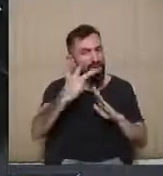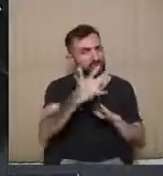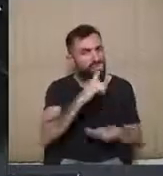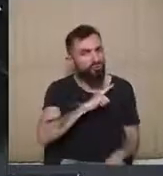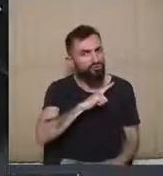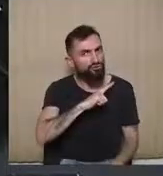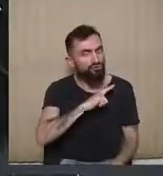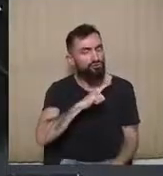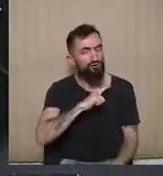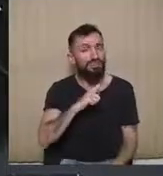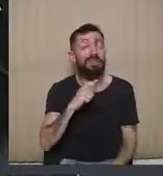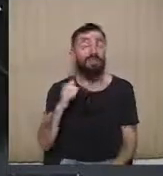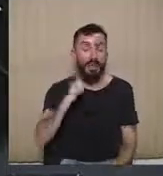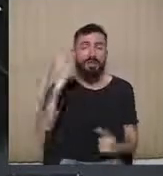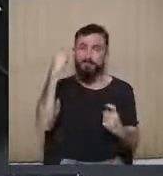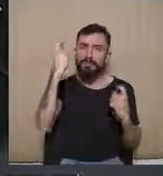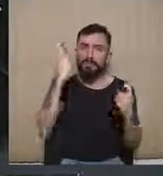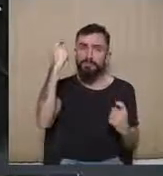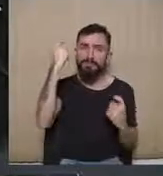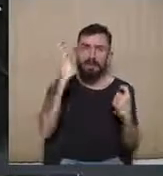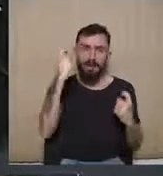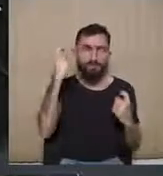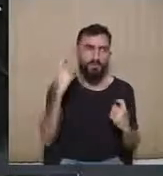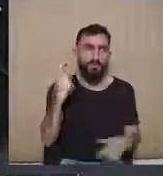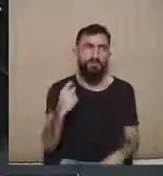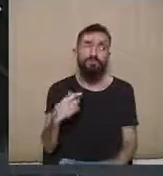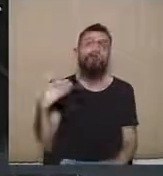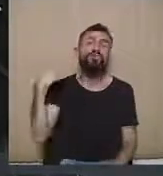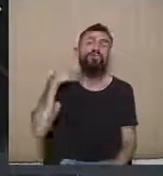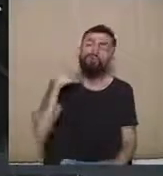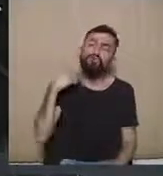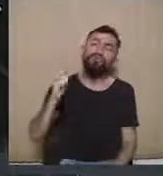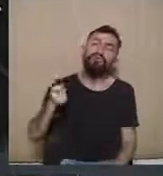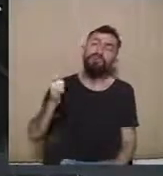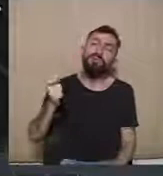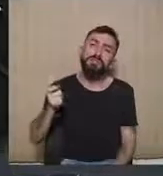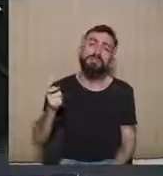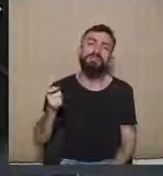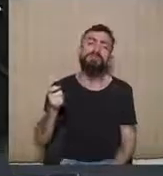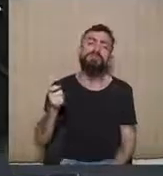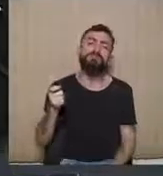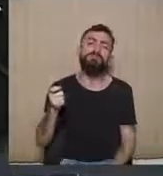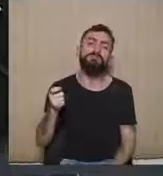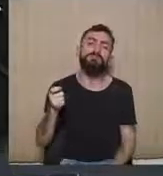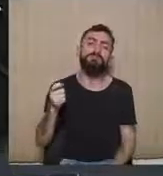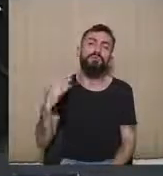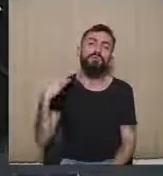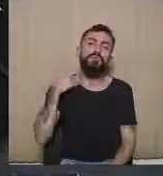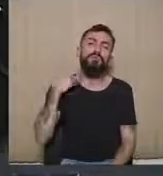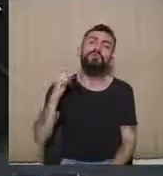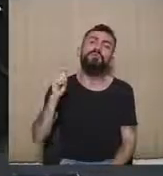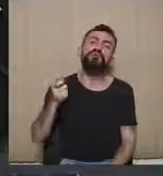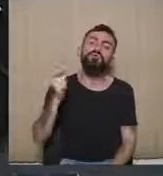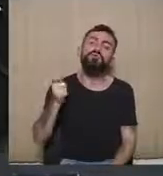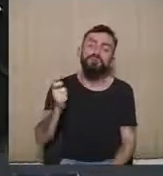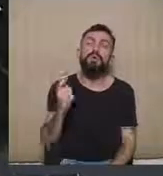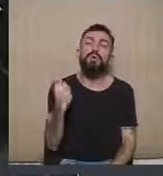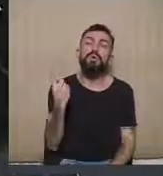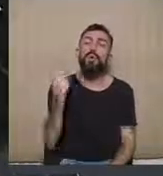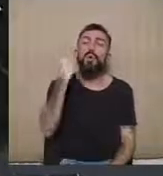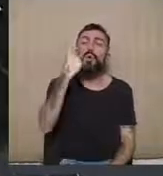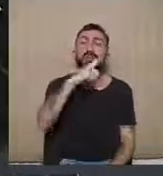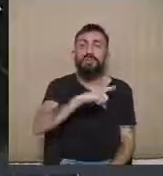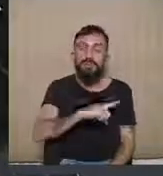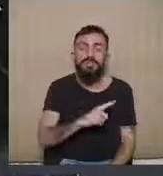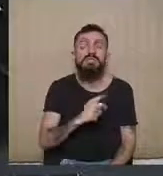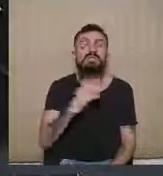pergunto, como o juiz lida, qual a melhor maneira do juiz lidar com essa